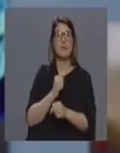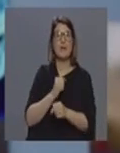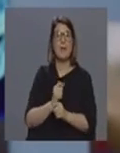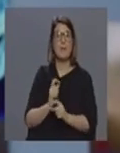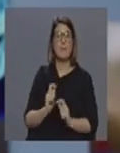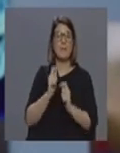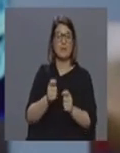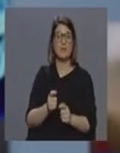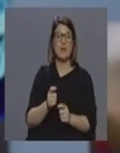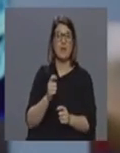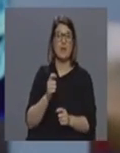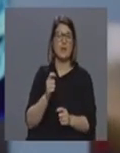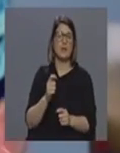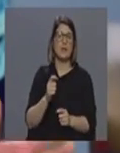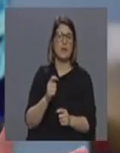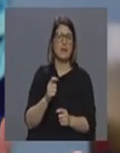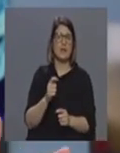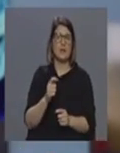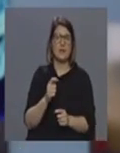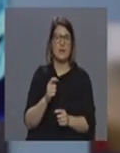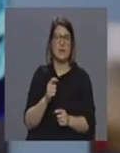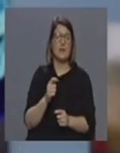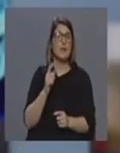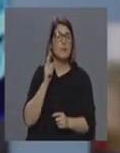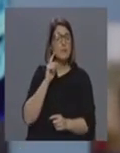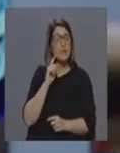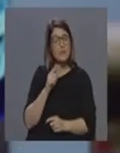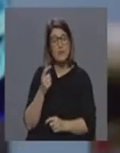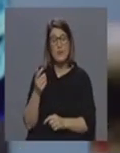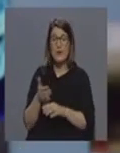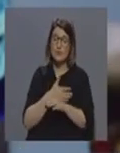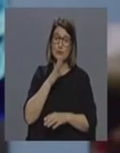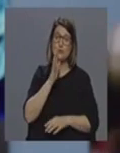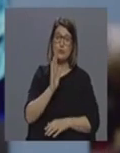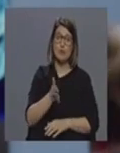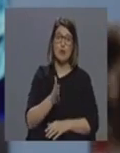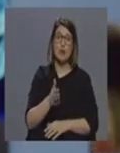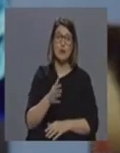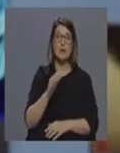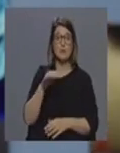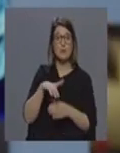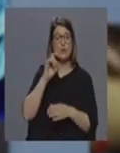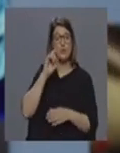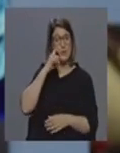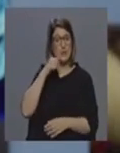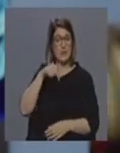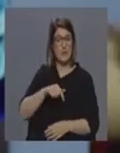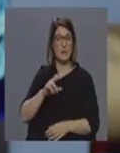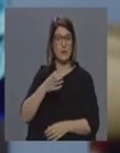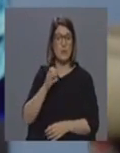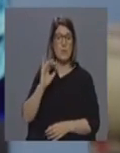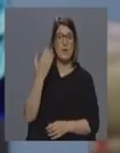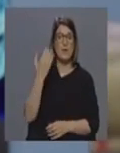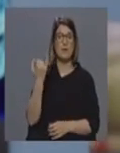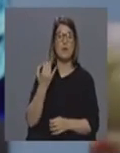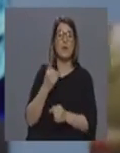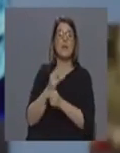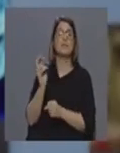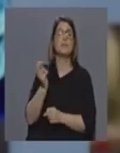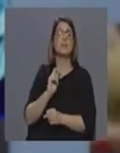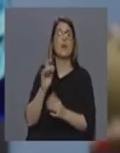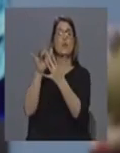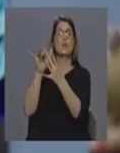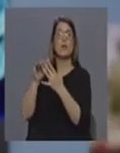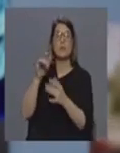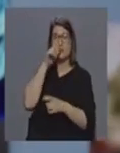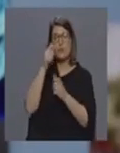a outro e portanto no momento daí a importância do que eu estava a dizer há pouco do primeiro caso suspeito que nós estivemos na região que esteve na Ilha de Sérvia e contactou com uma série de pessoas